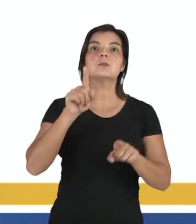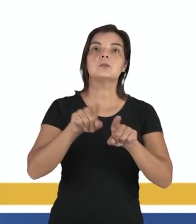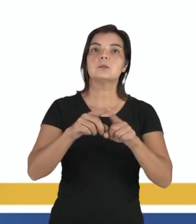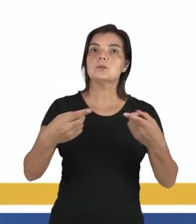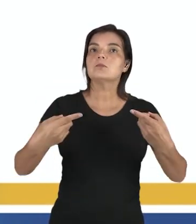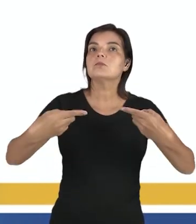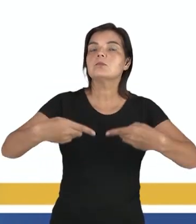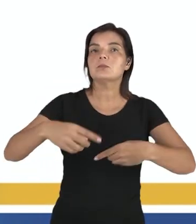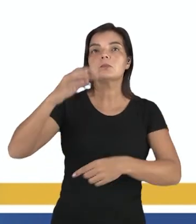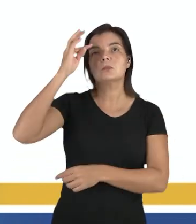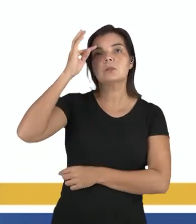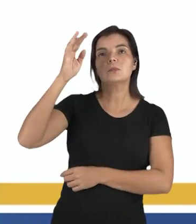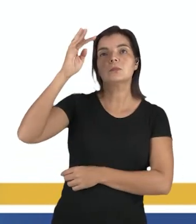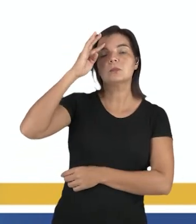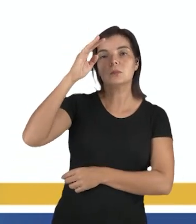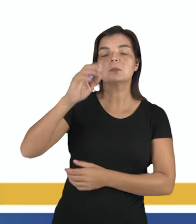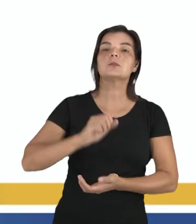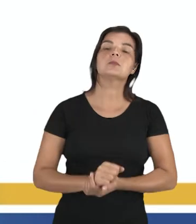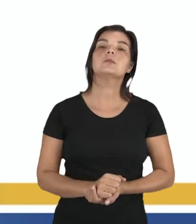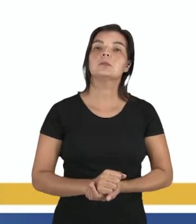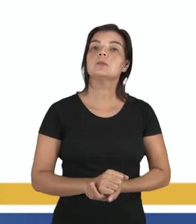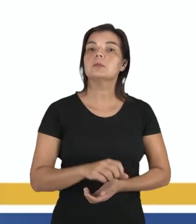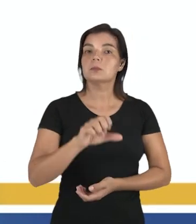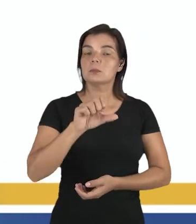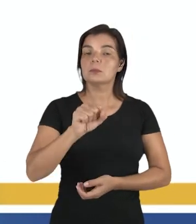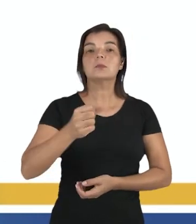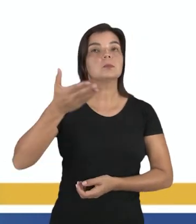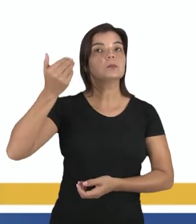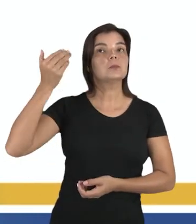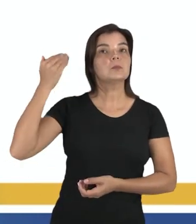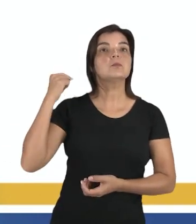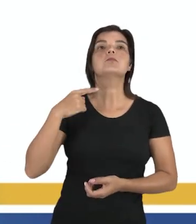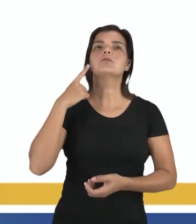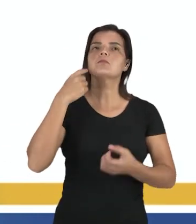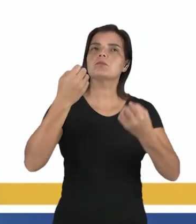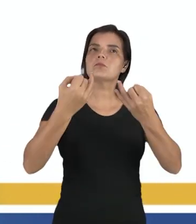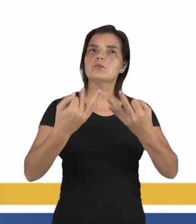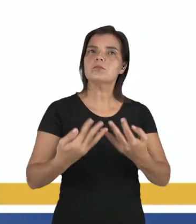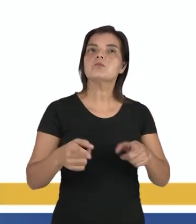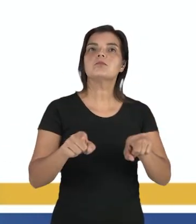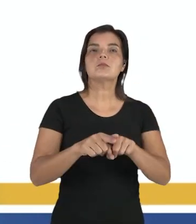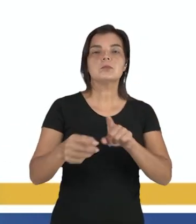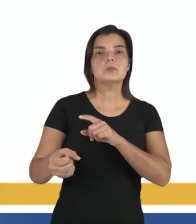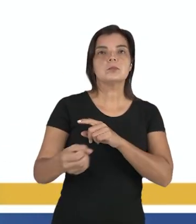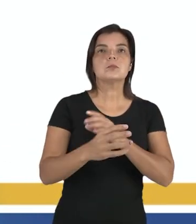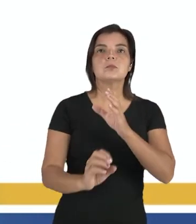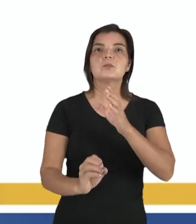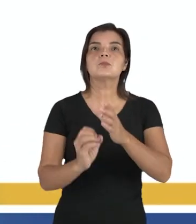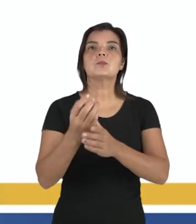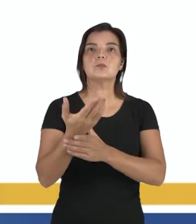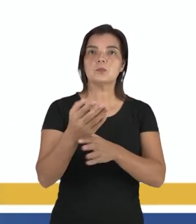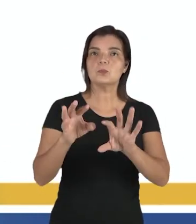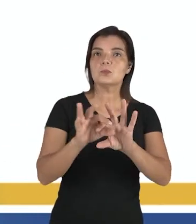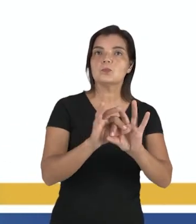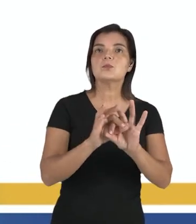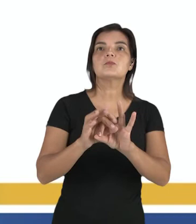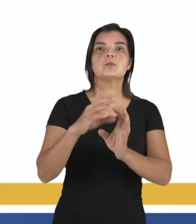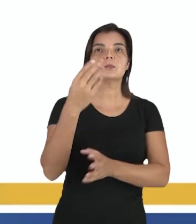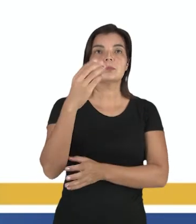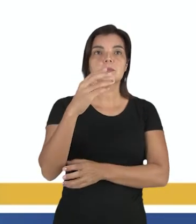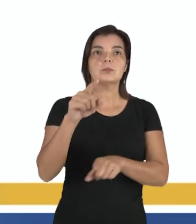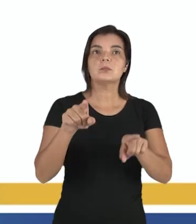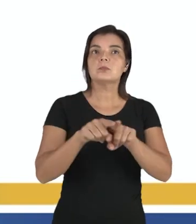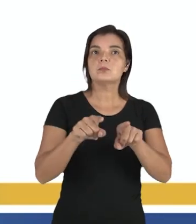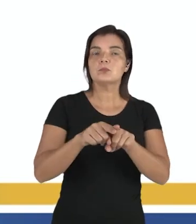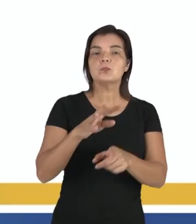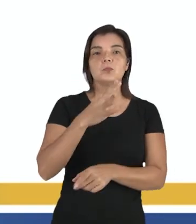contra as disputas teóricas da escolar, não é medieval, dizer que no alvorecer da modernidade, nasce uma concepção de